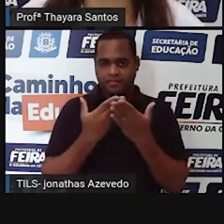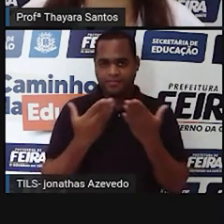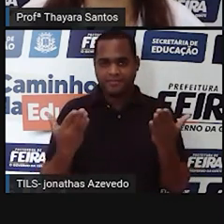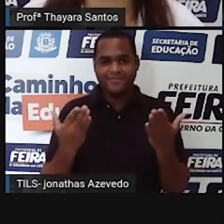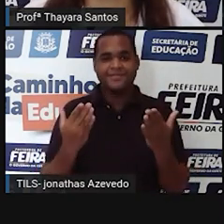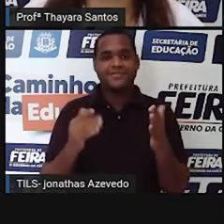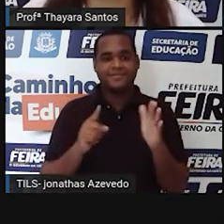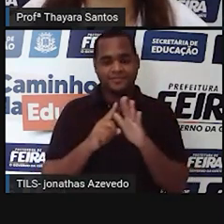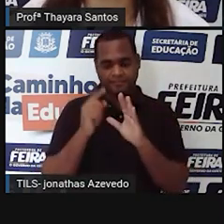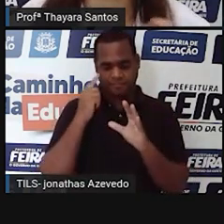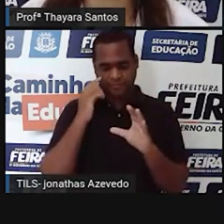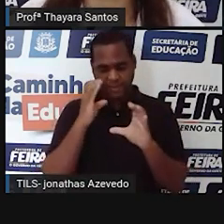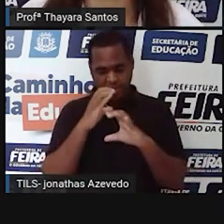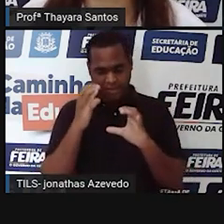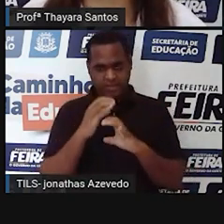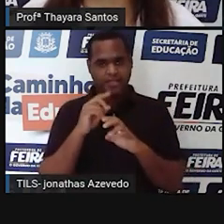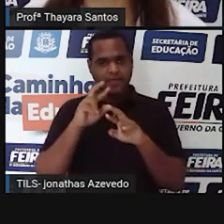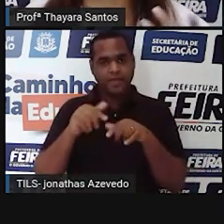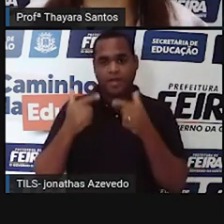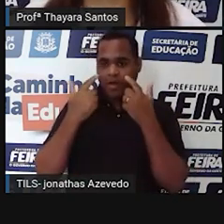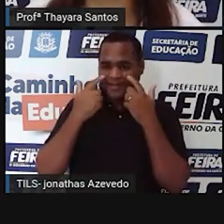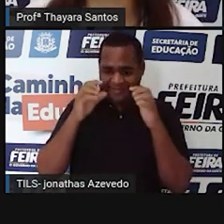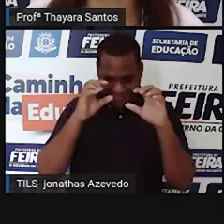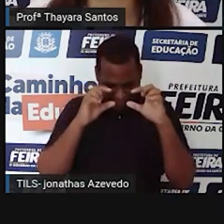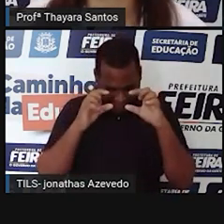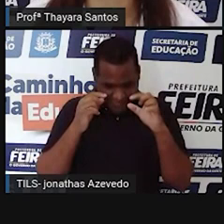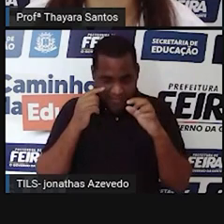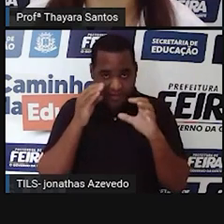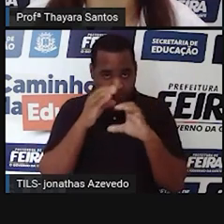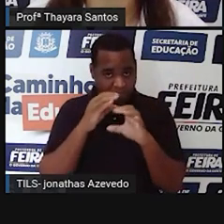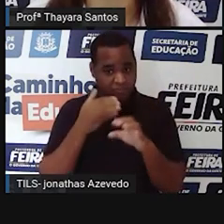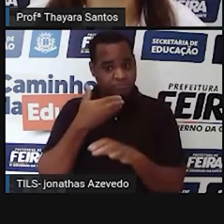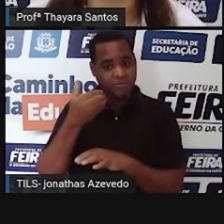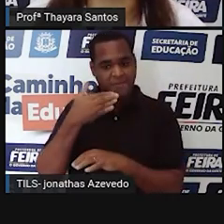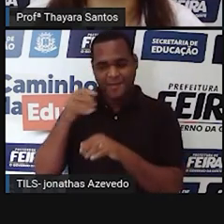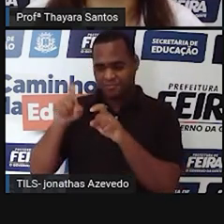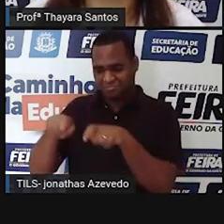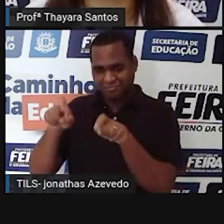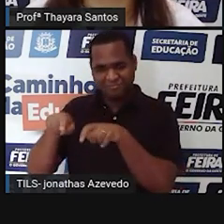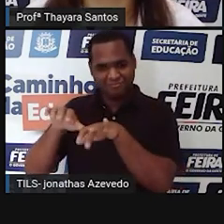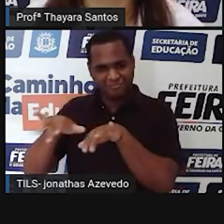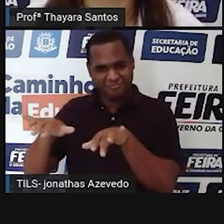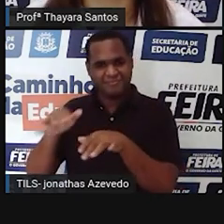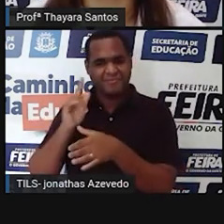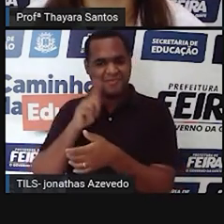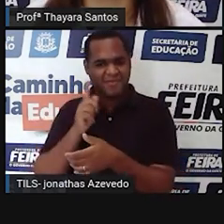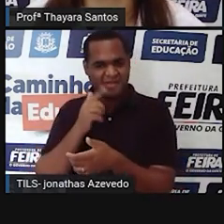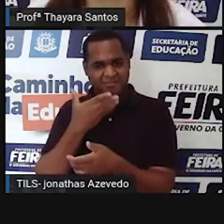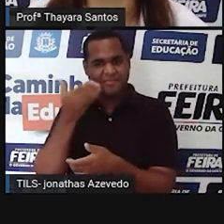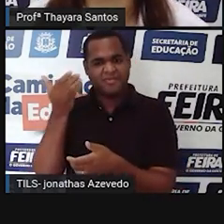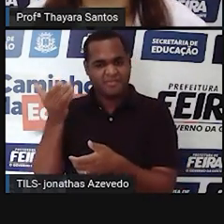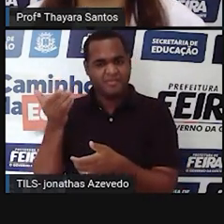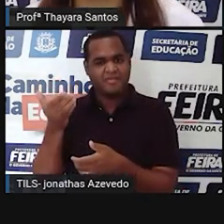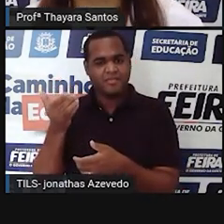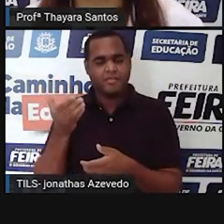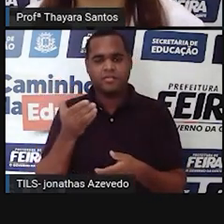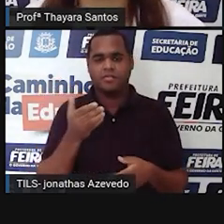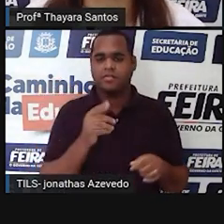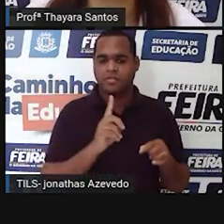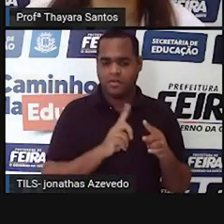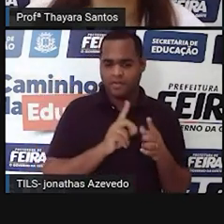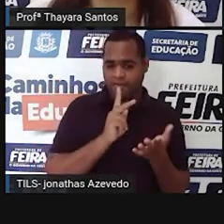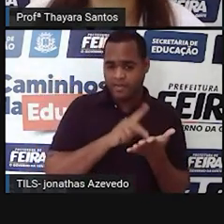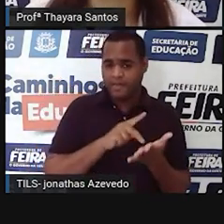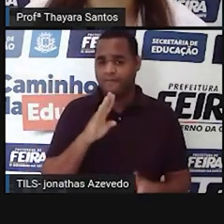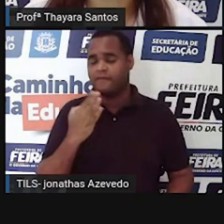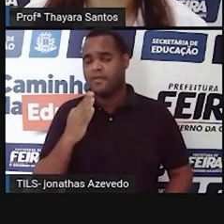Microscópios ópticos apresentam melhor resolução do que os microscópios eletrônicos. Essa afirmação é verdadeira ou